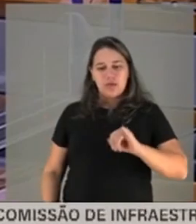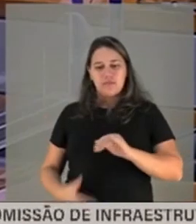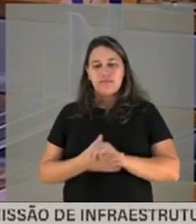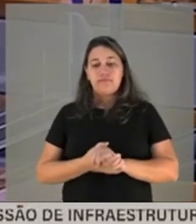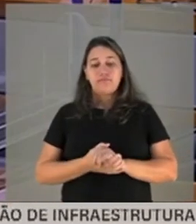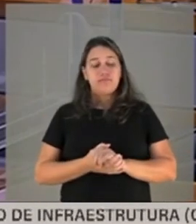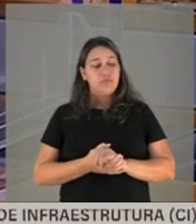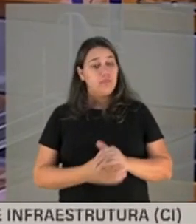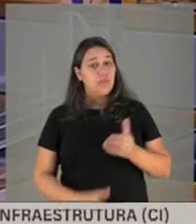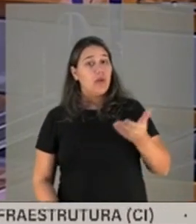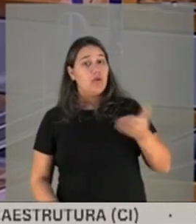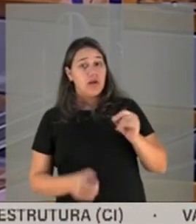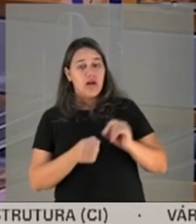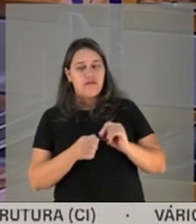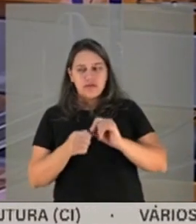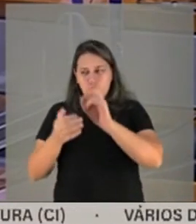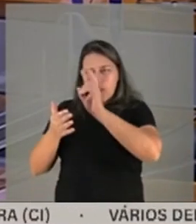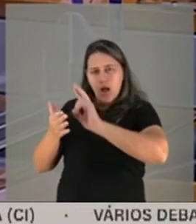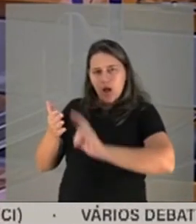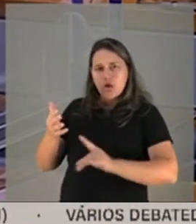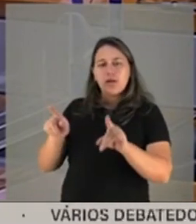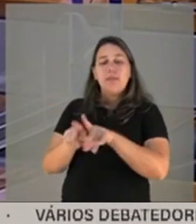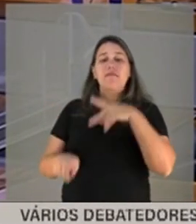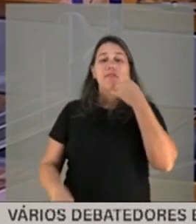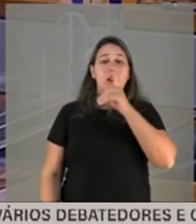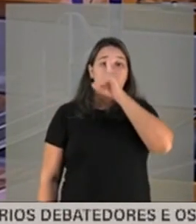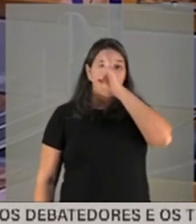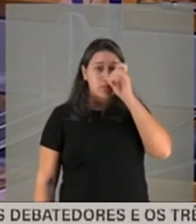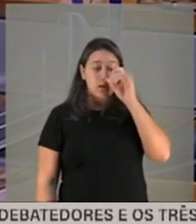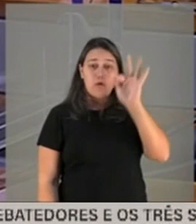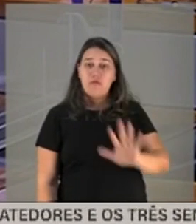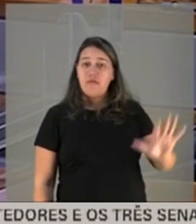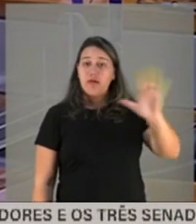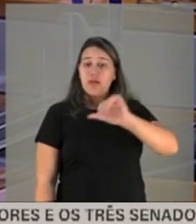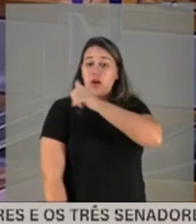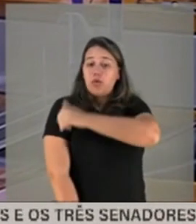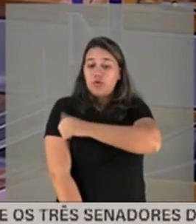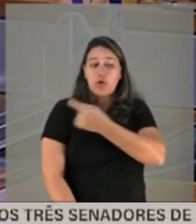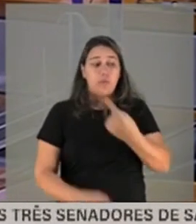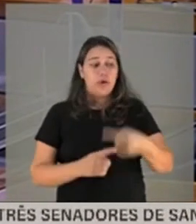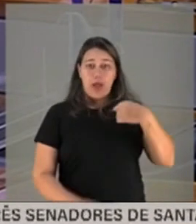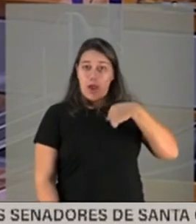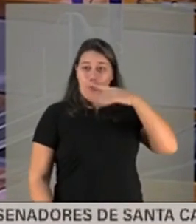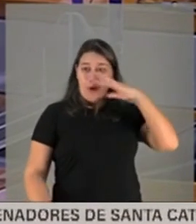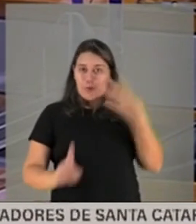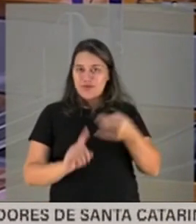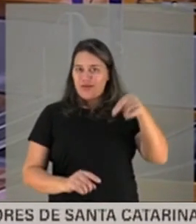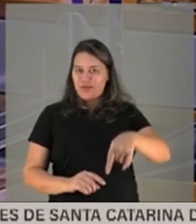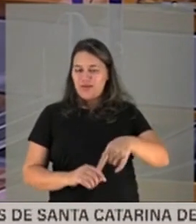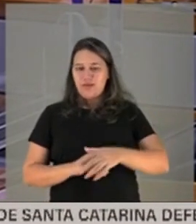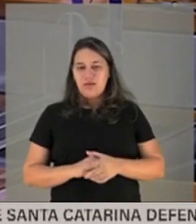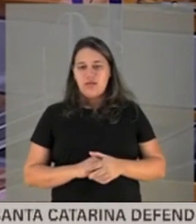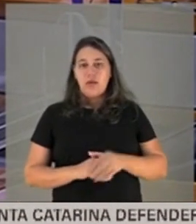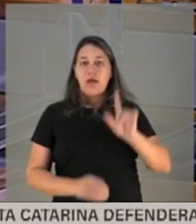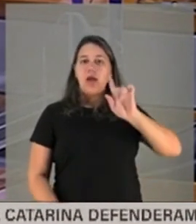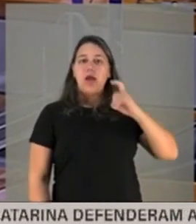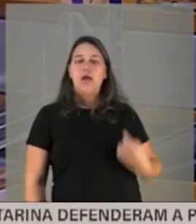Eu queria fazer um breve relato também com relação aos hospitais federais do Rio de Janeiro. Porque eu fui acusado aqui nessa comissão por um